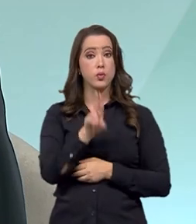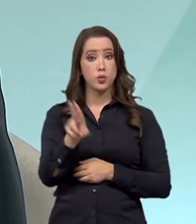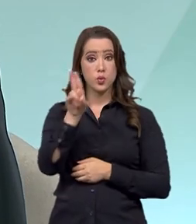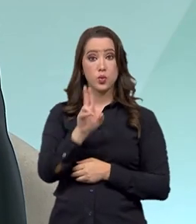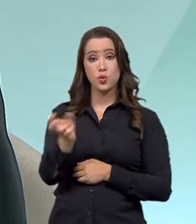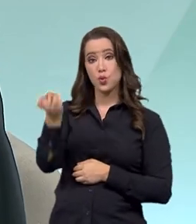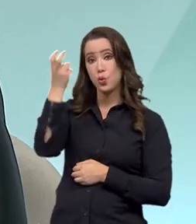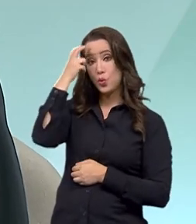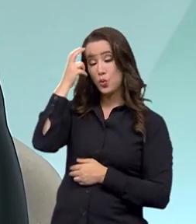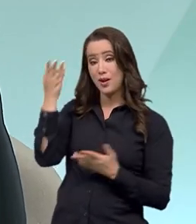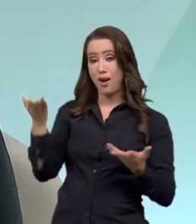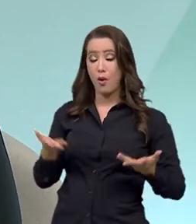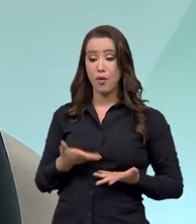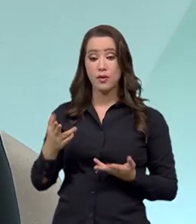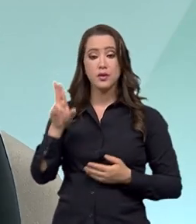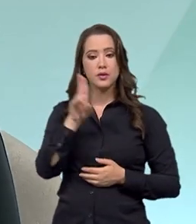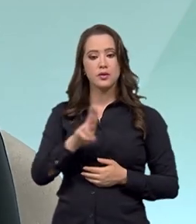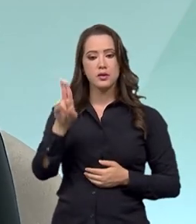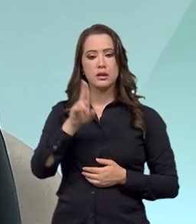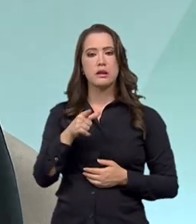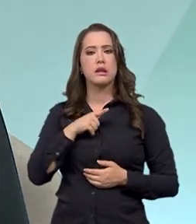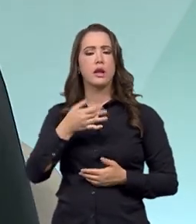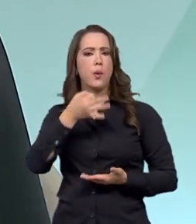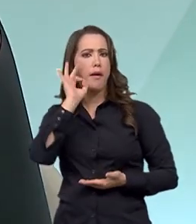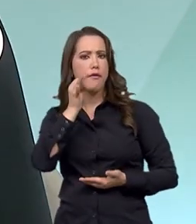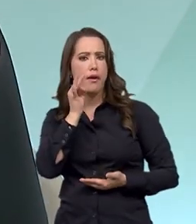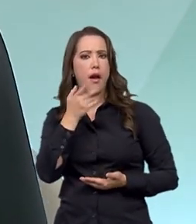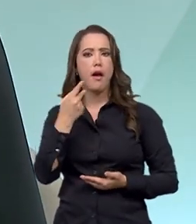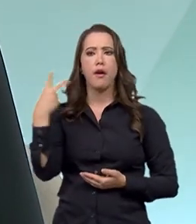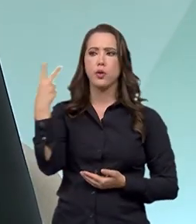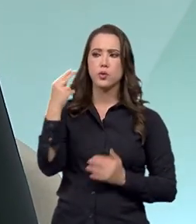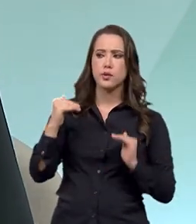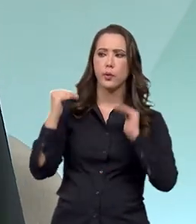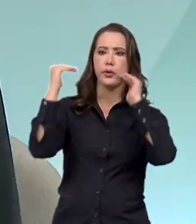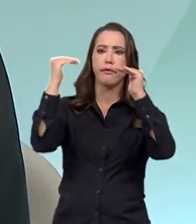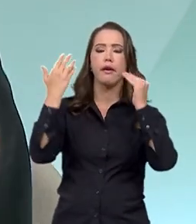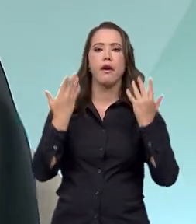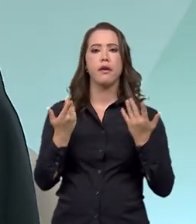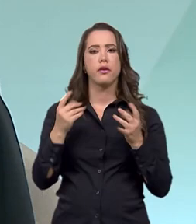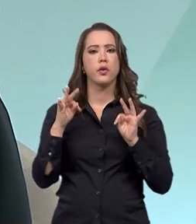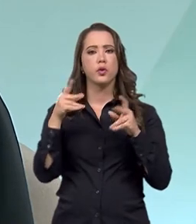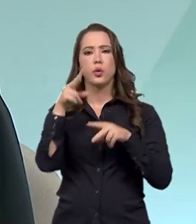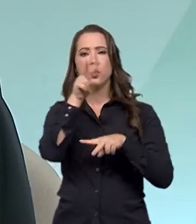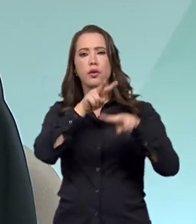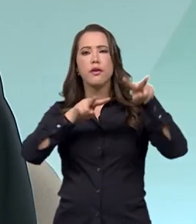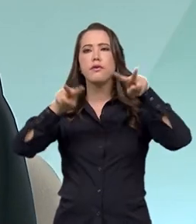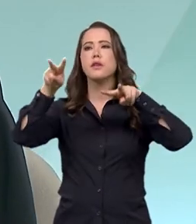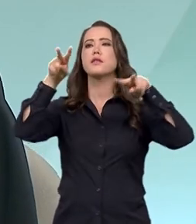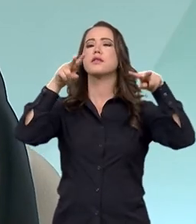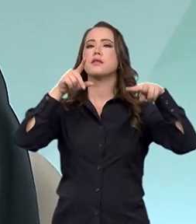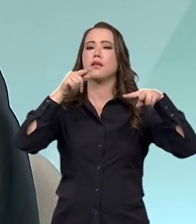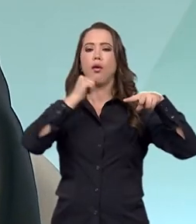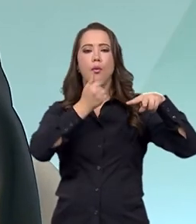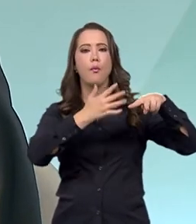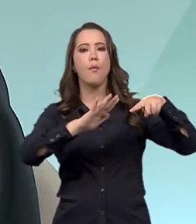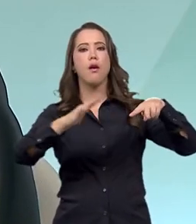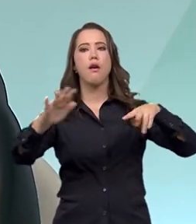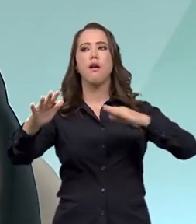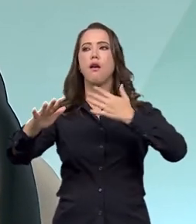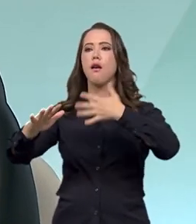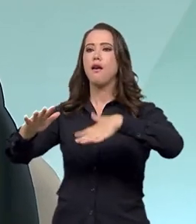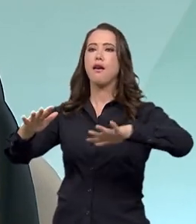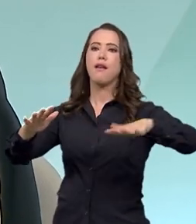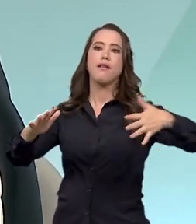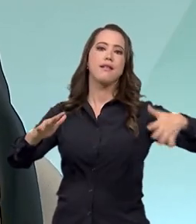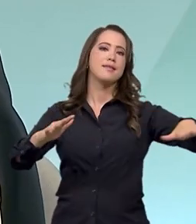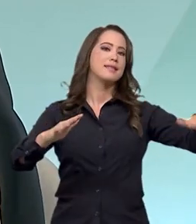cultural agora. Ele vai ter uma cafeteria no segundo andar, que tem toda a vista para a Bahia. É maravilhoso quando a gente